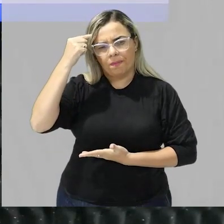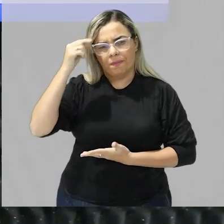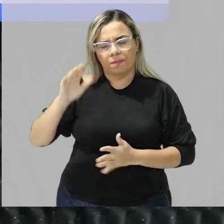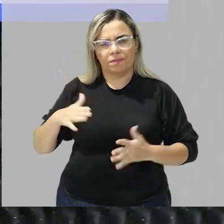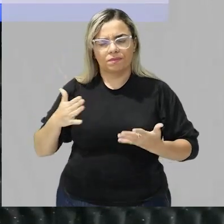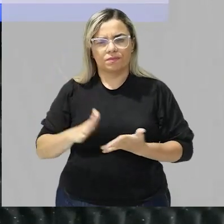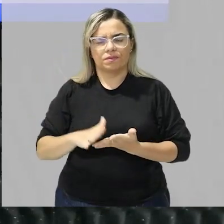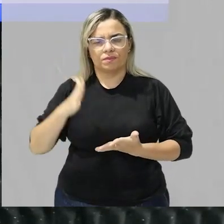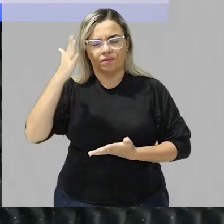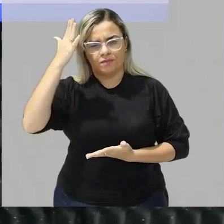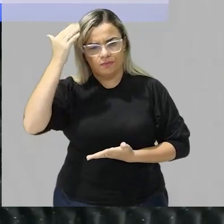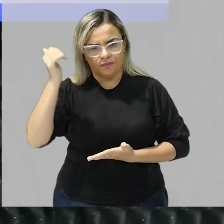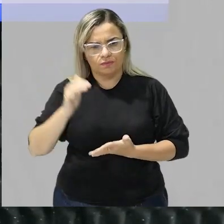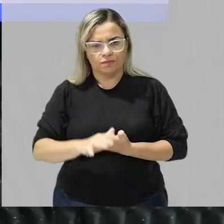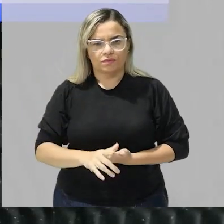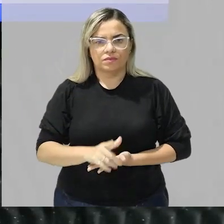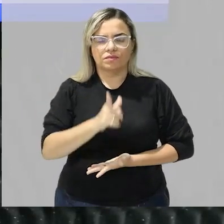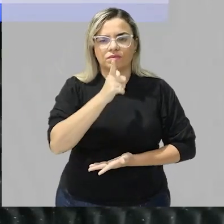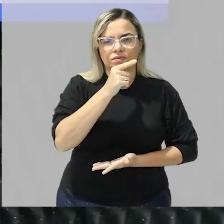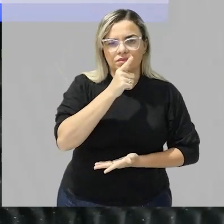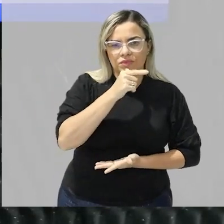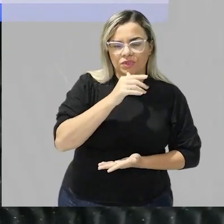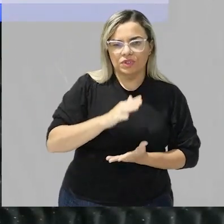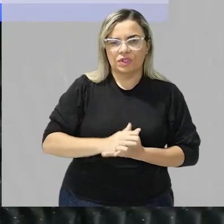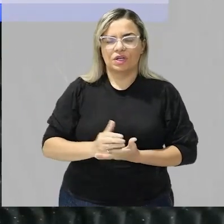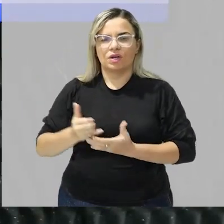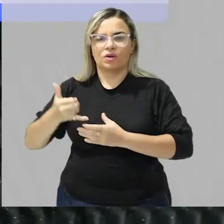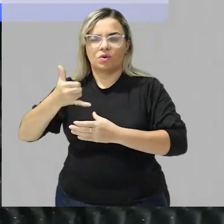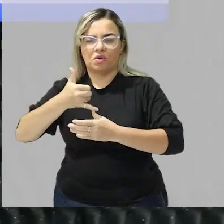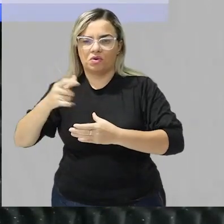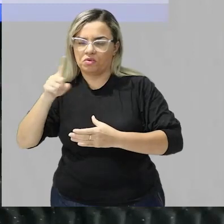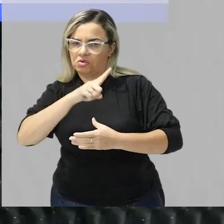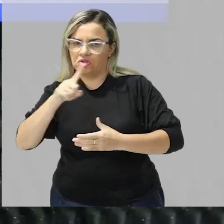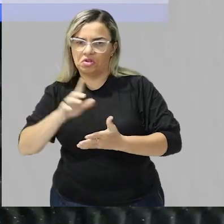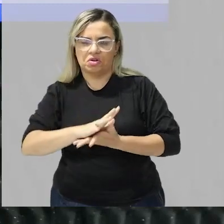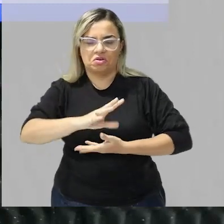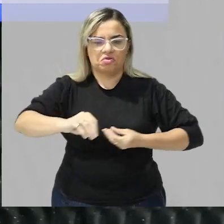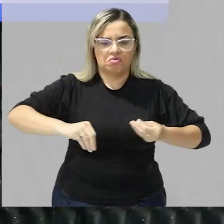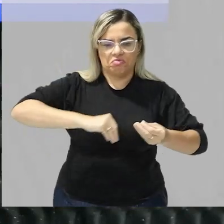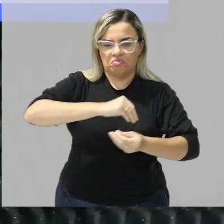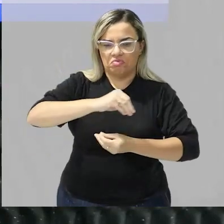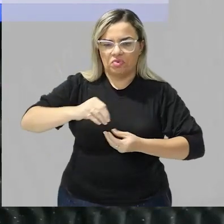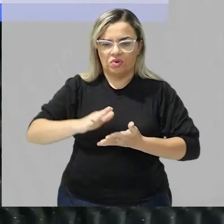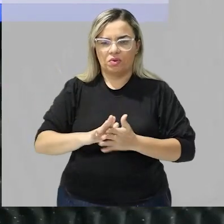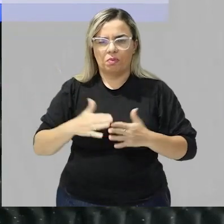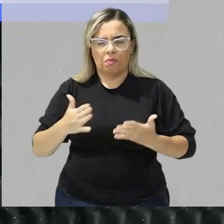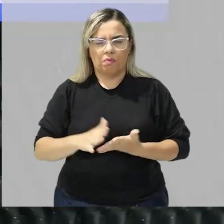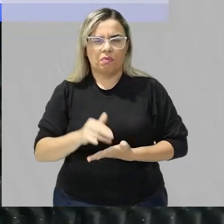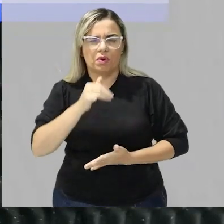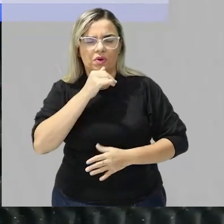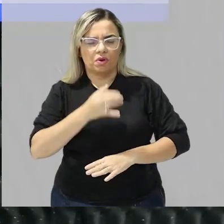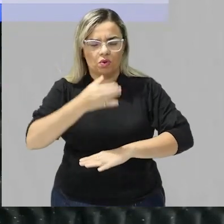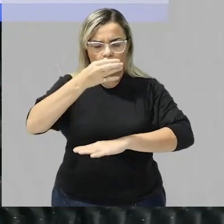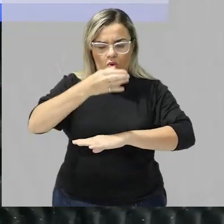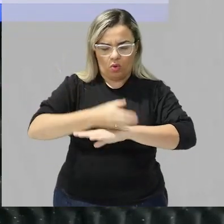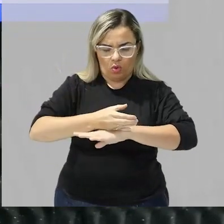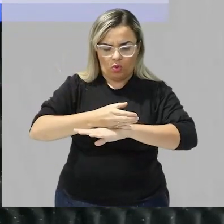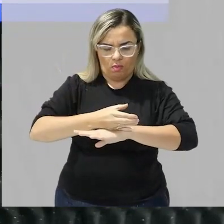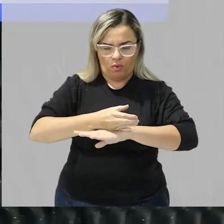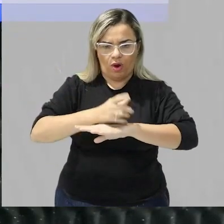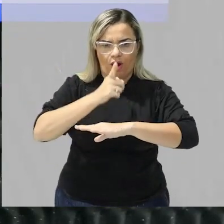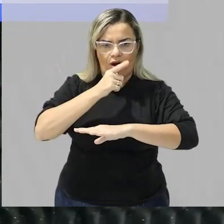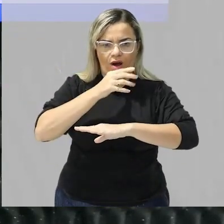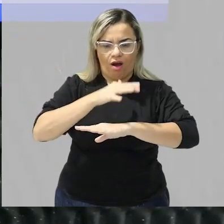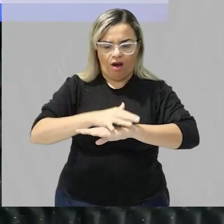você sabe que a água e o óleo não se mistura se você colocar água e óleo dentro de um copo e tentar